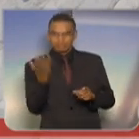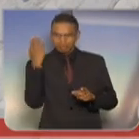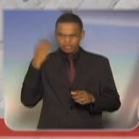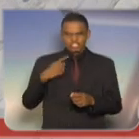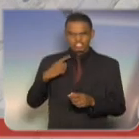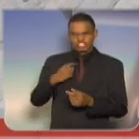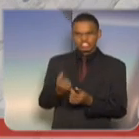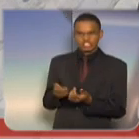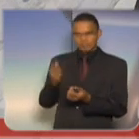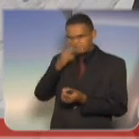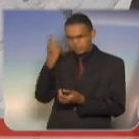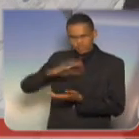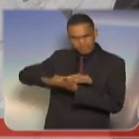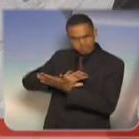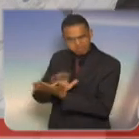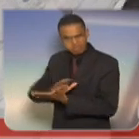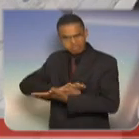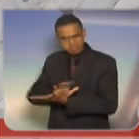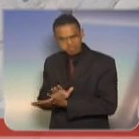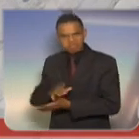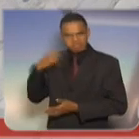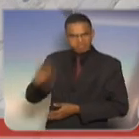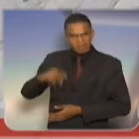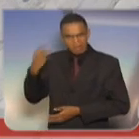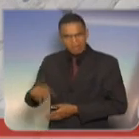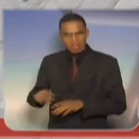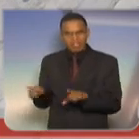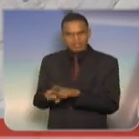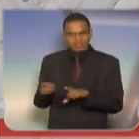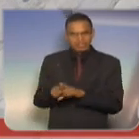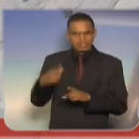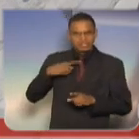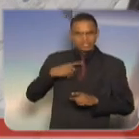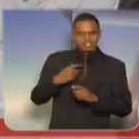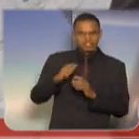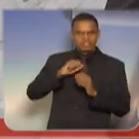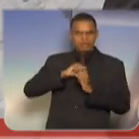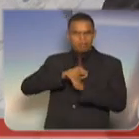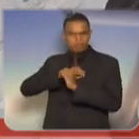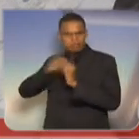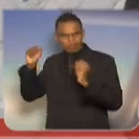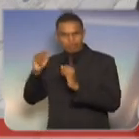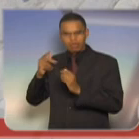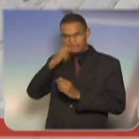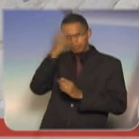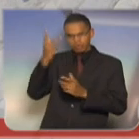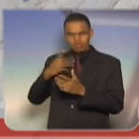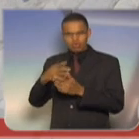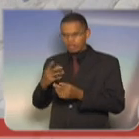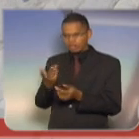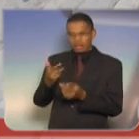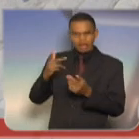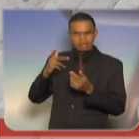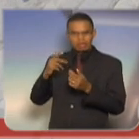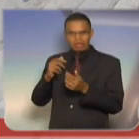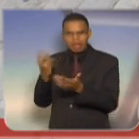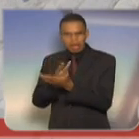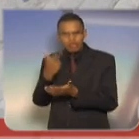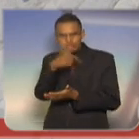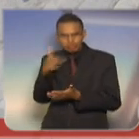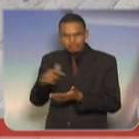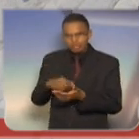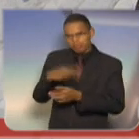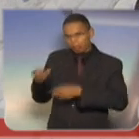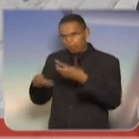homicídio, praticaram atentados à bomba, mataram inúmeros civis que estavam desarmados,